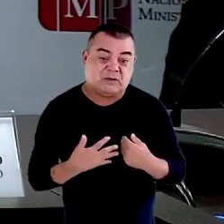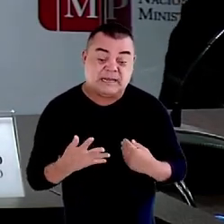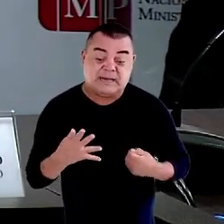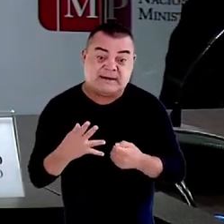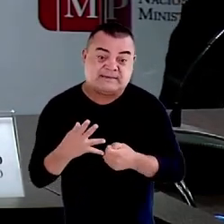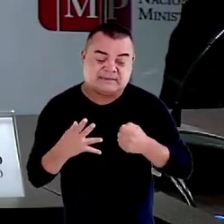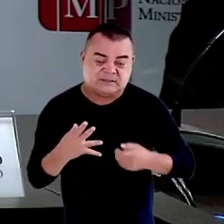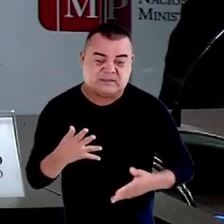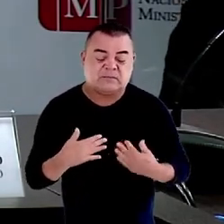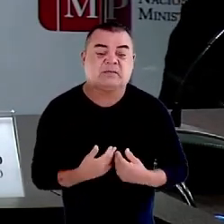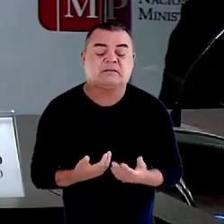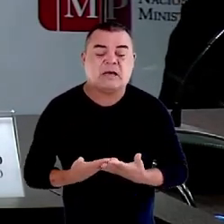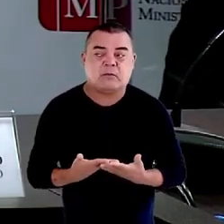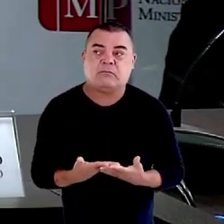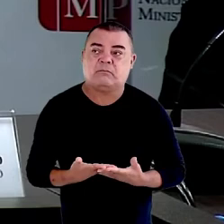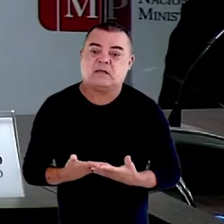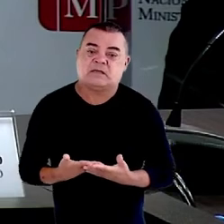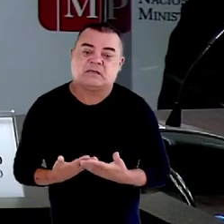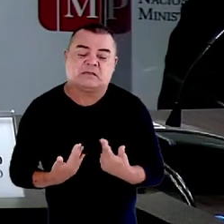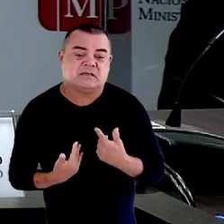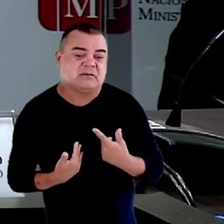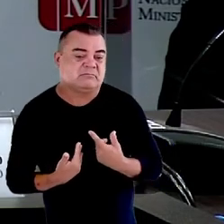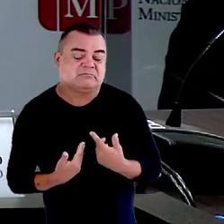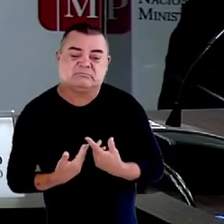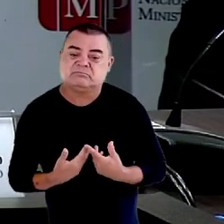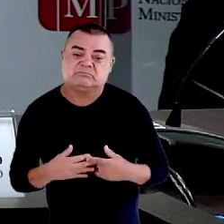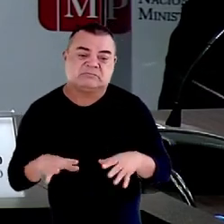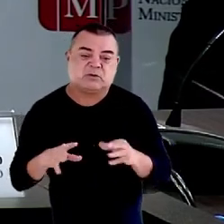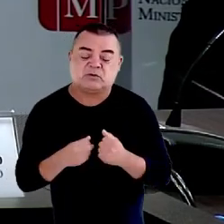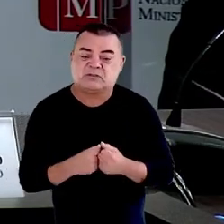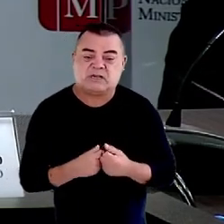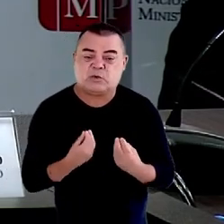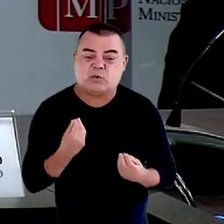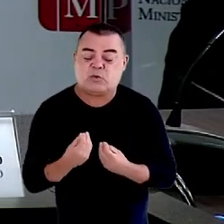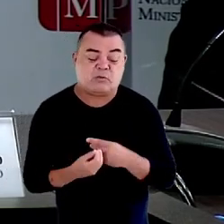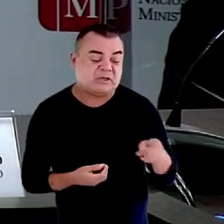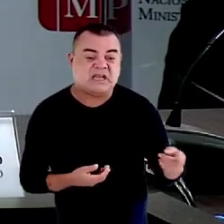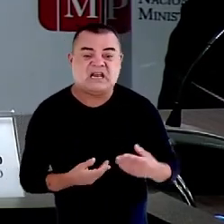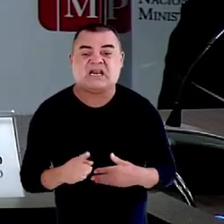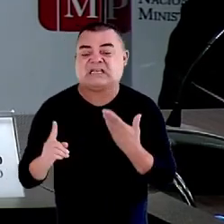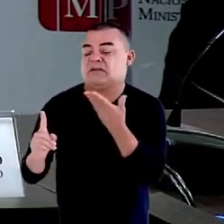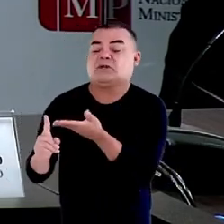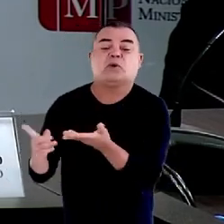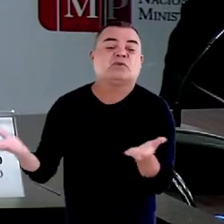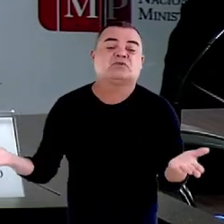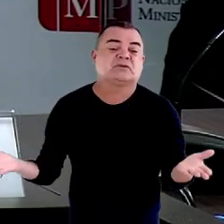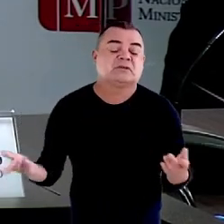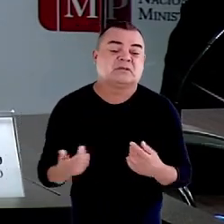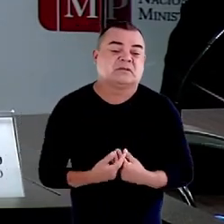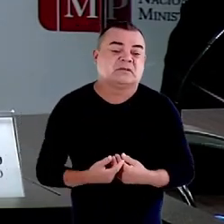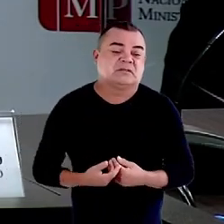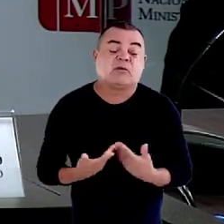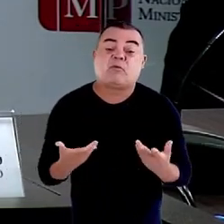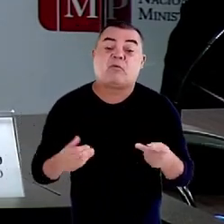até que fiz referência a isso, mais ou menos, quantas palavras, de que país era esse em que se achava normal